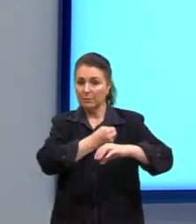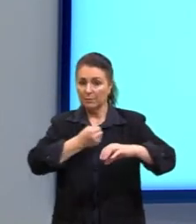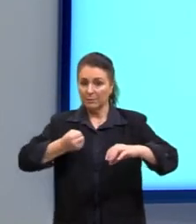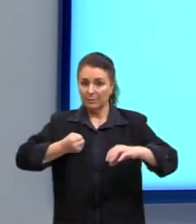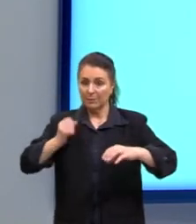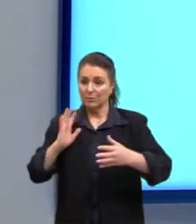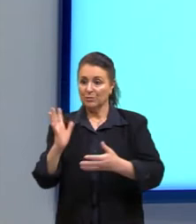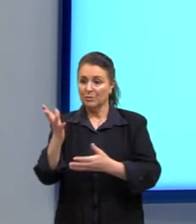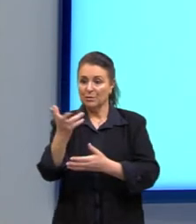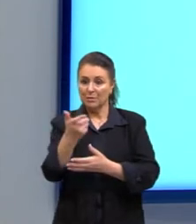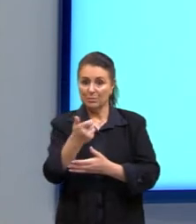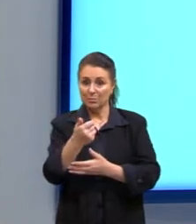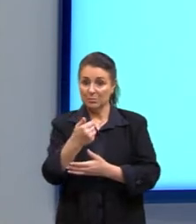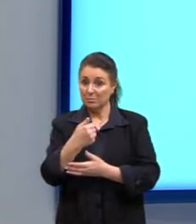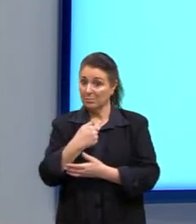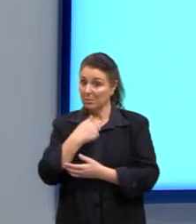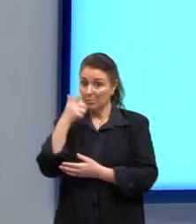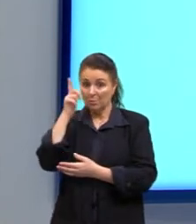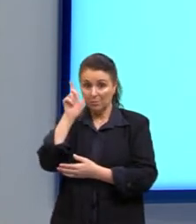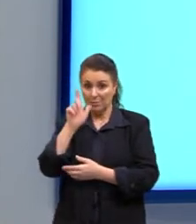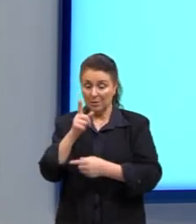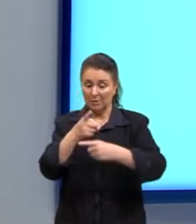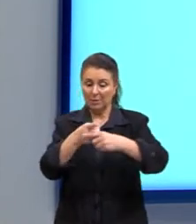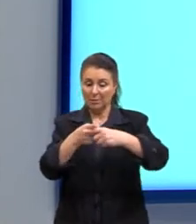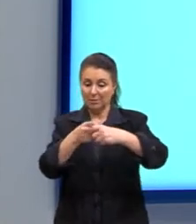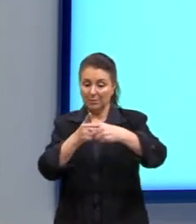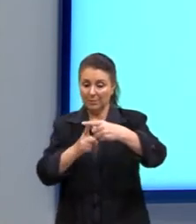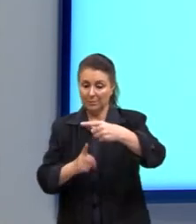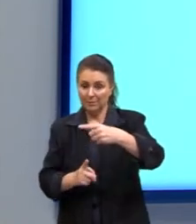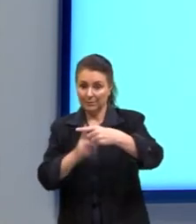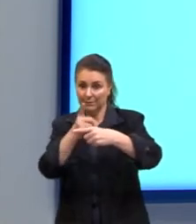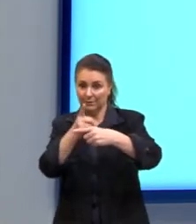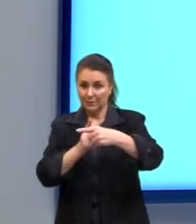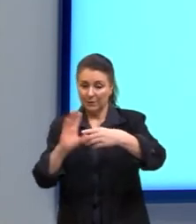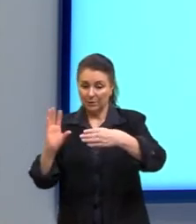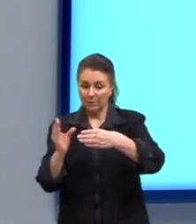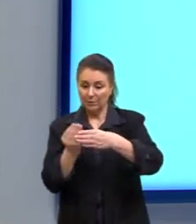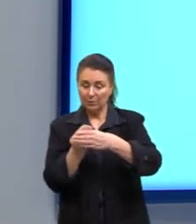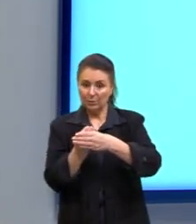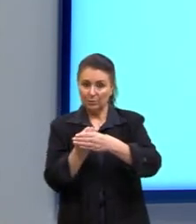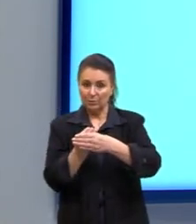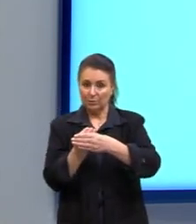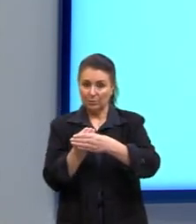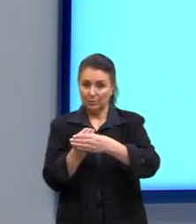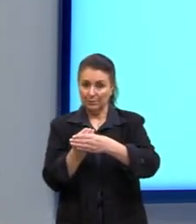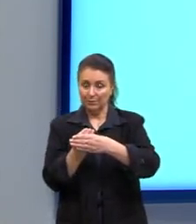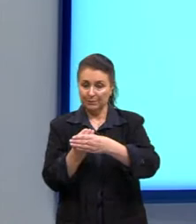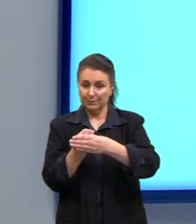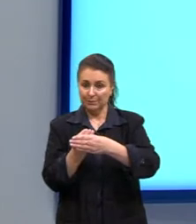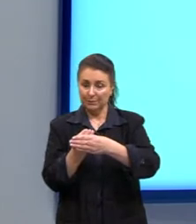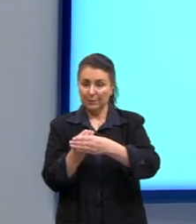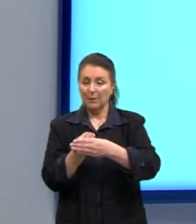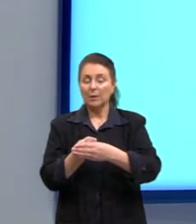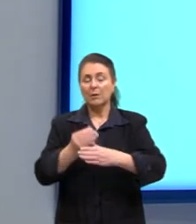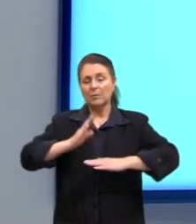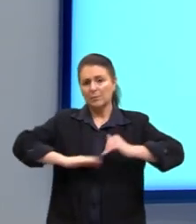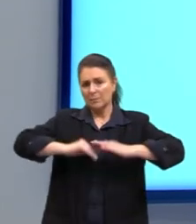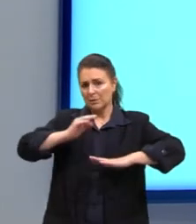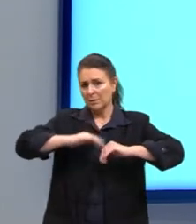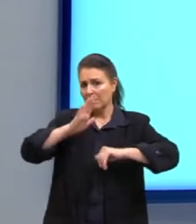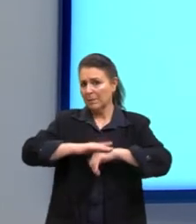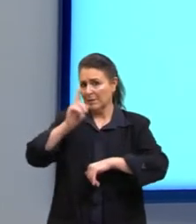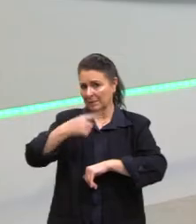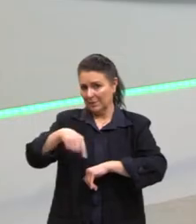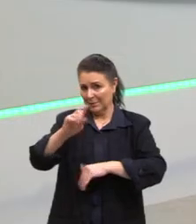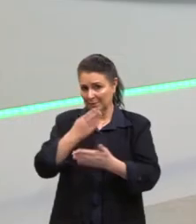obtidos, né? A mediana, ela simplesmente divide o conjunto ao meio. Nós vamos até praticar mais na próxima